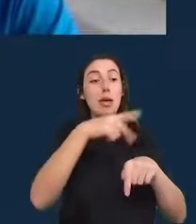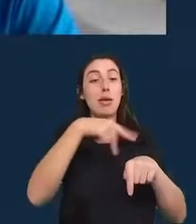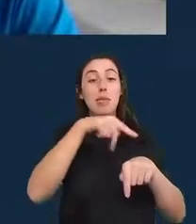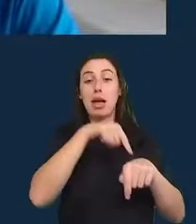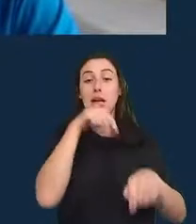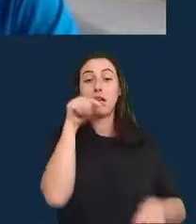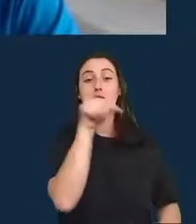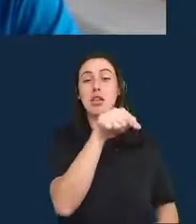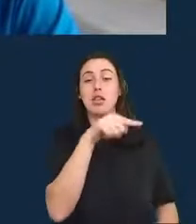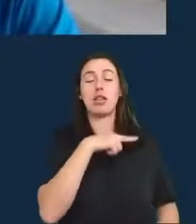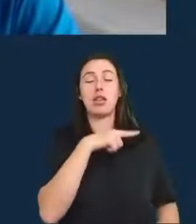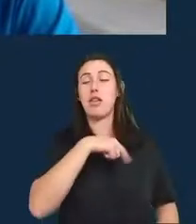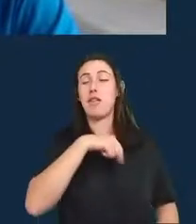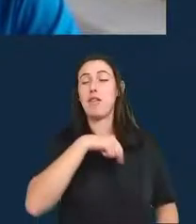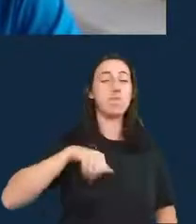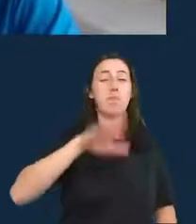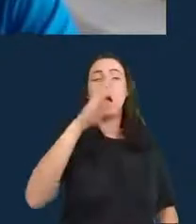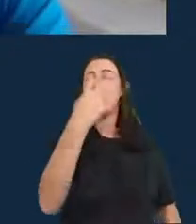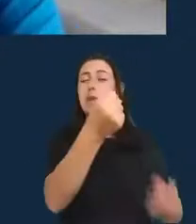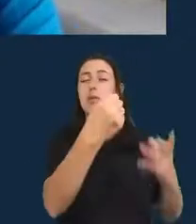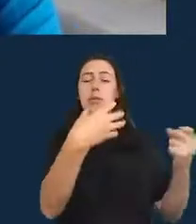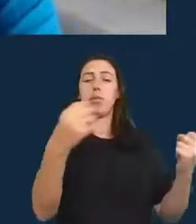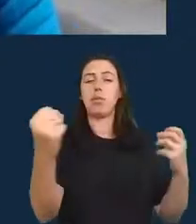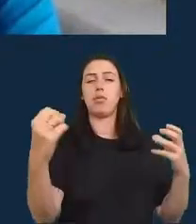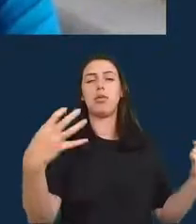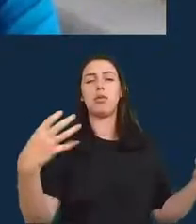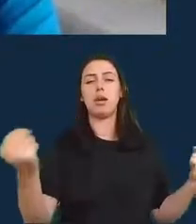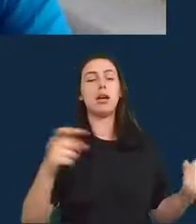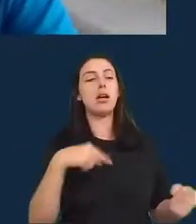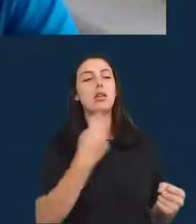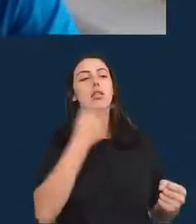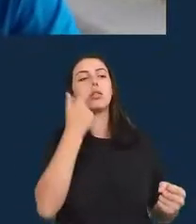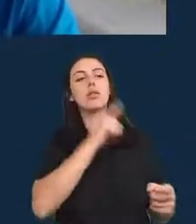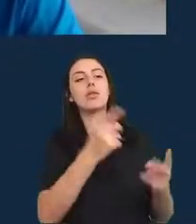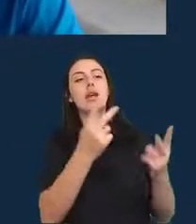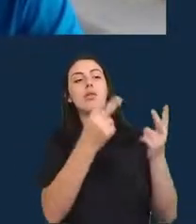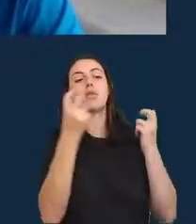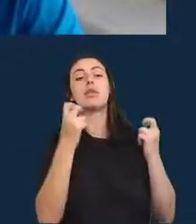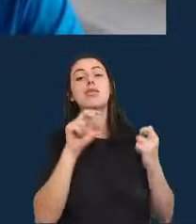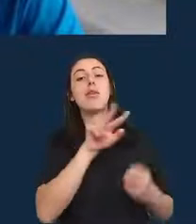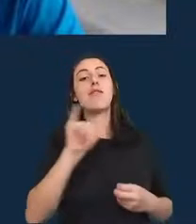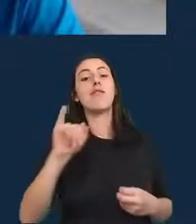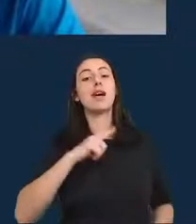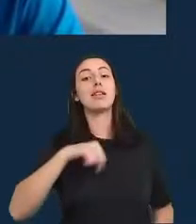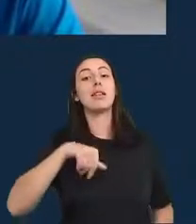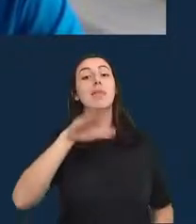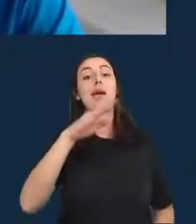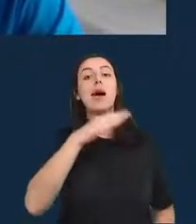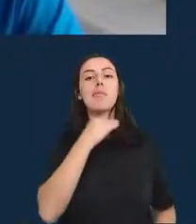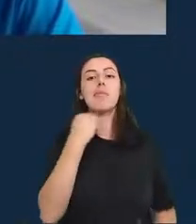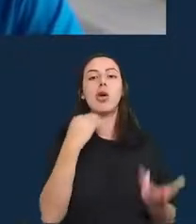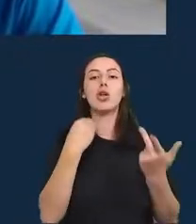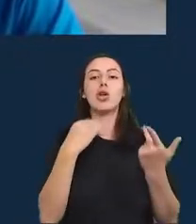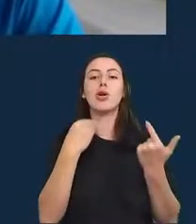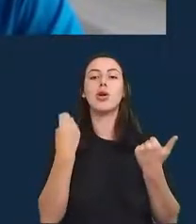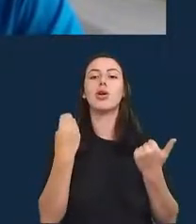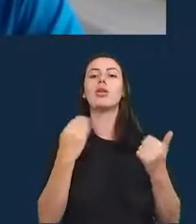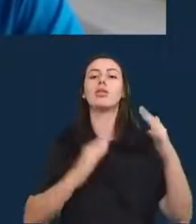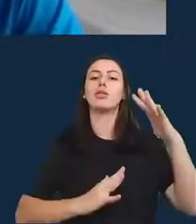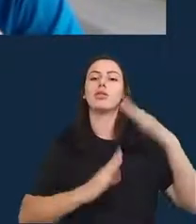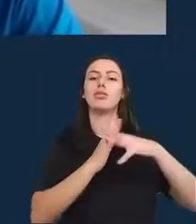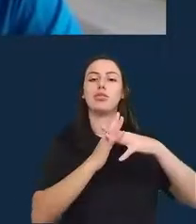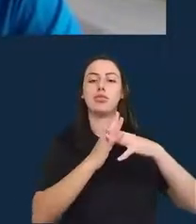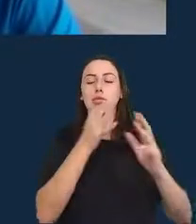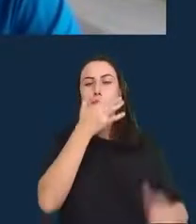tendemos a prever mais mortes em excesso do que foi relatado, eu acho que esse é o futuro do modelo e não